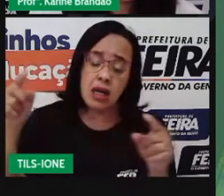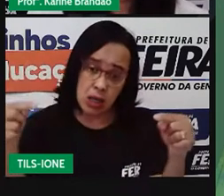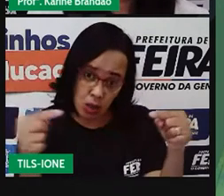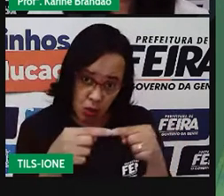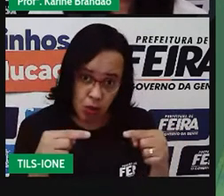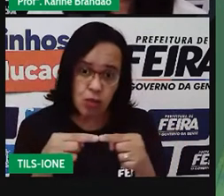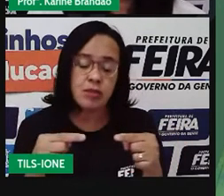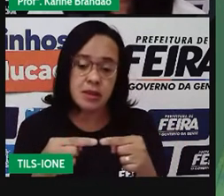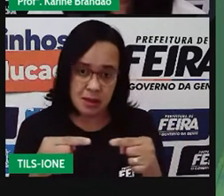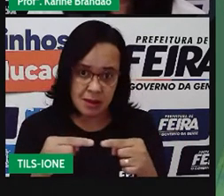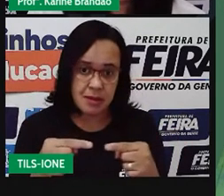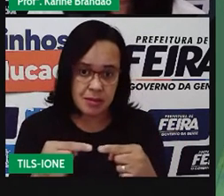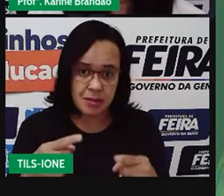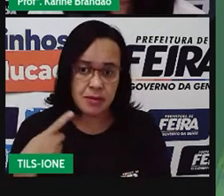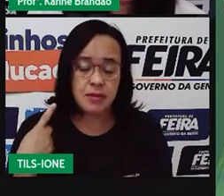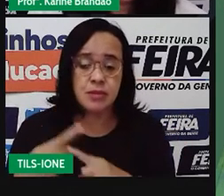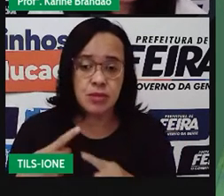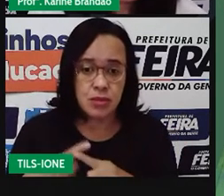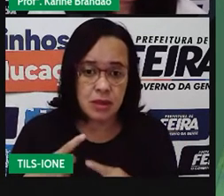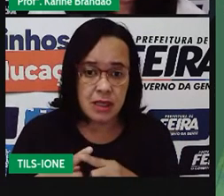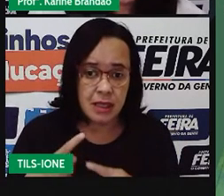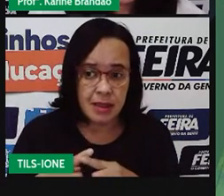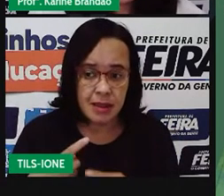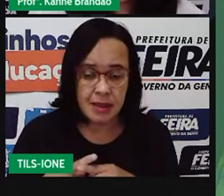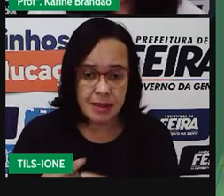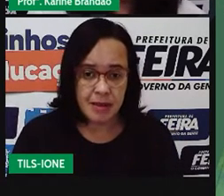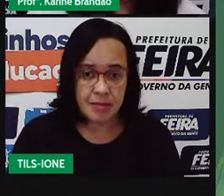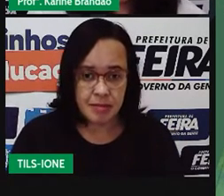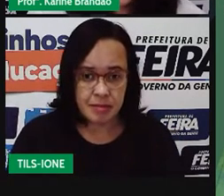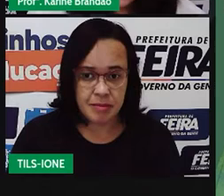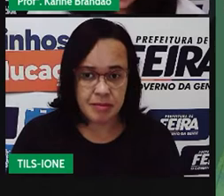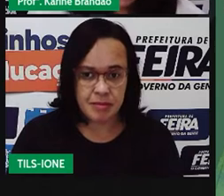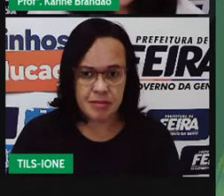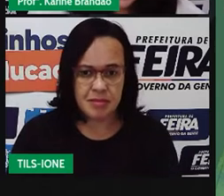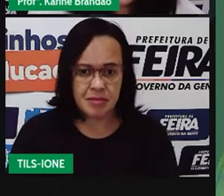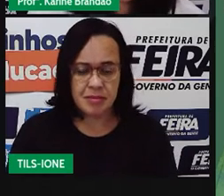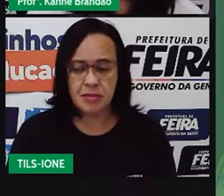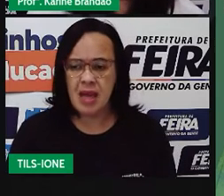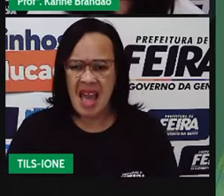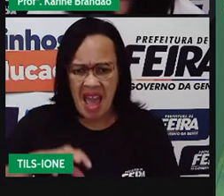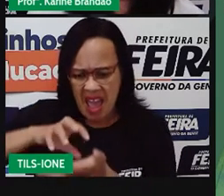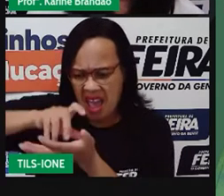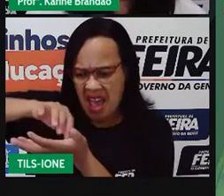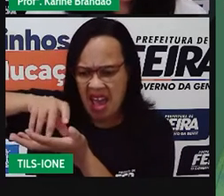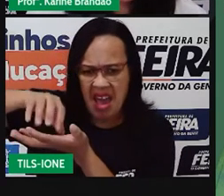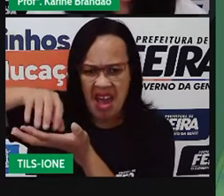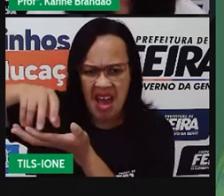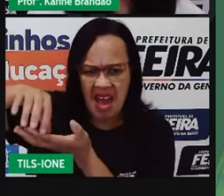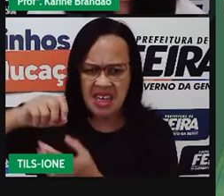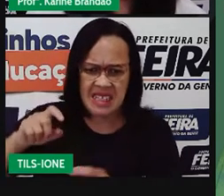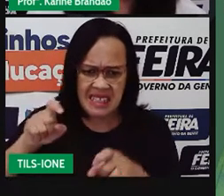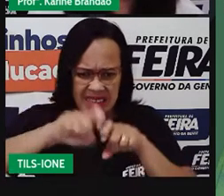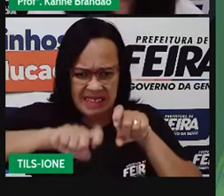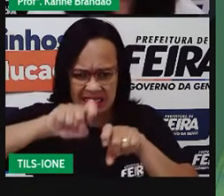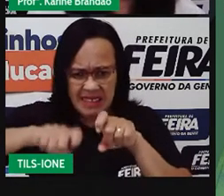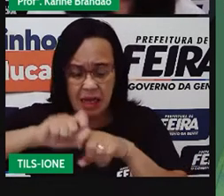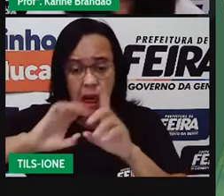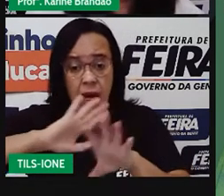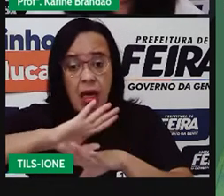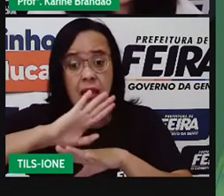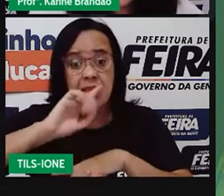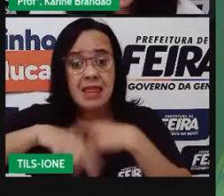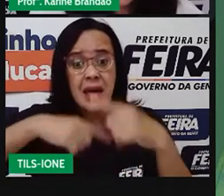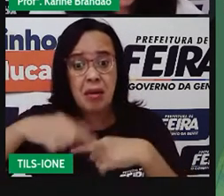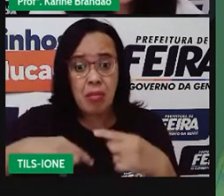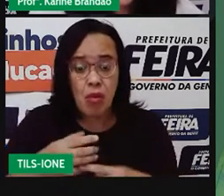conseguissem perpetuar a espécie. Como assim, Pró? Porque o que acontece é o seguinte, a aranha, ela precisa de